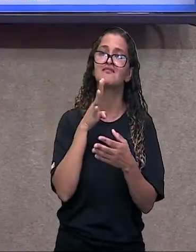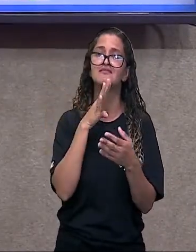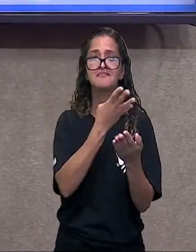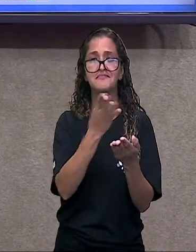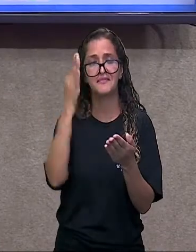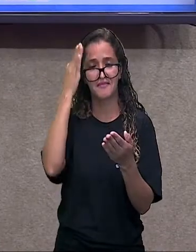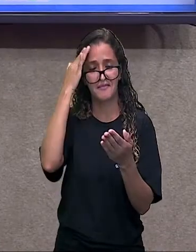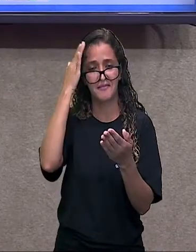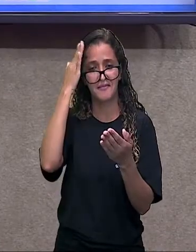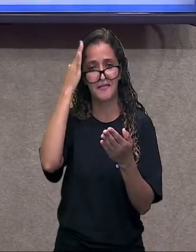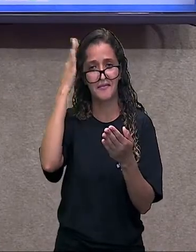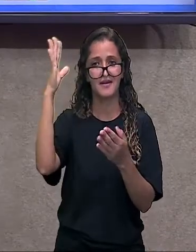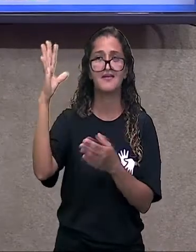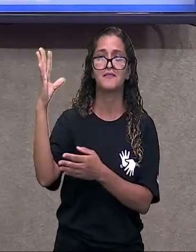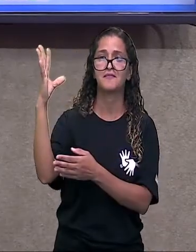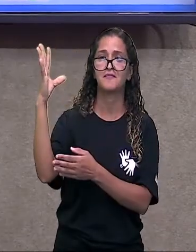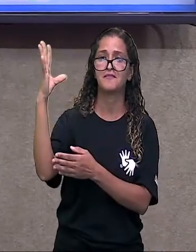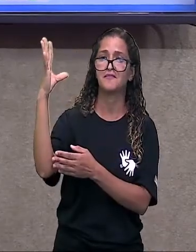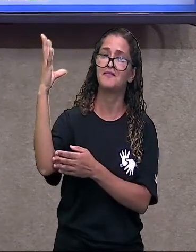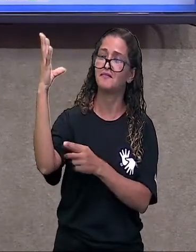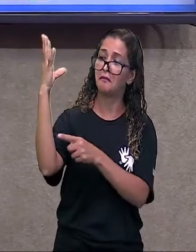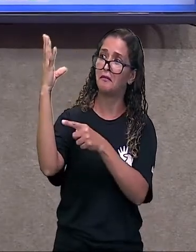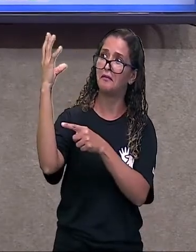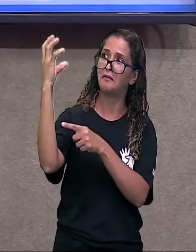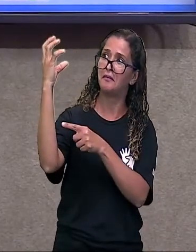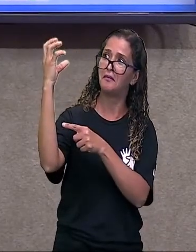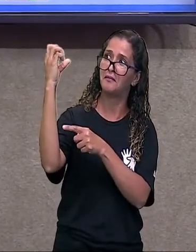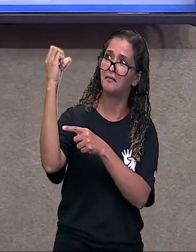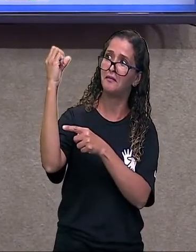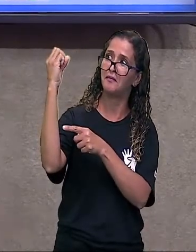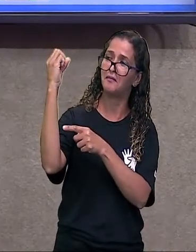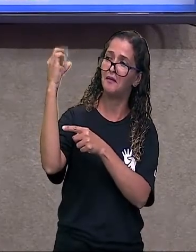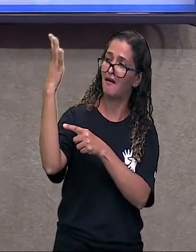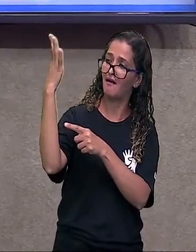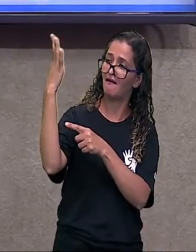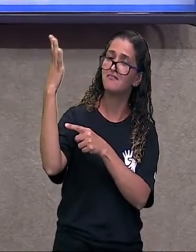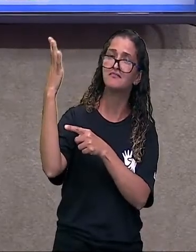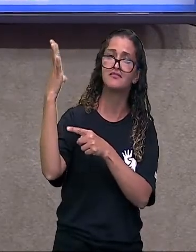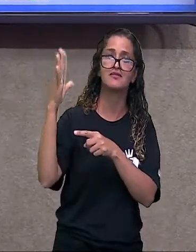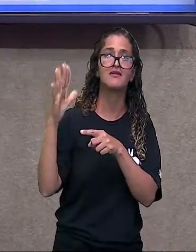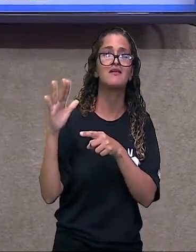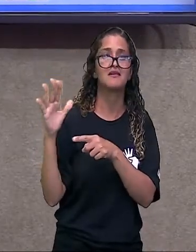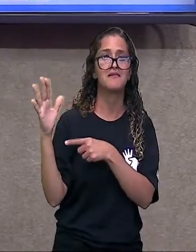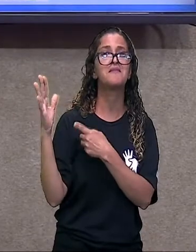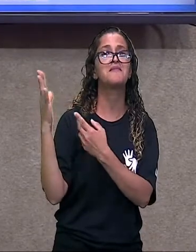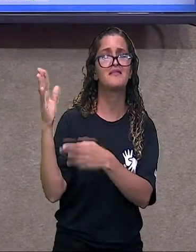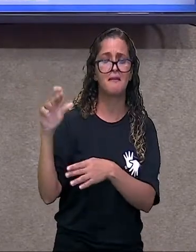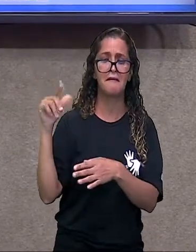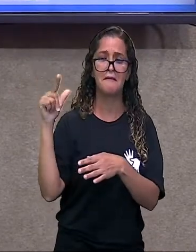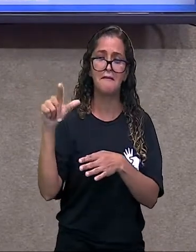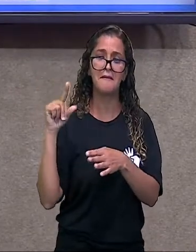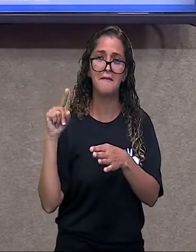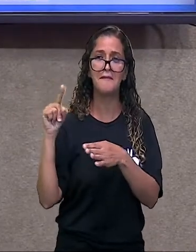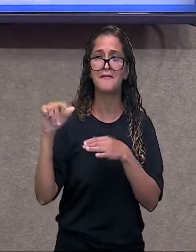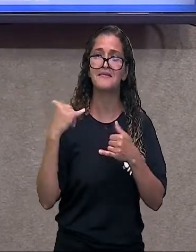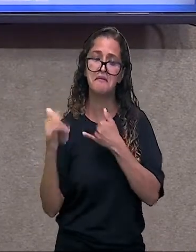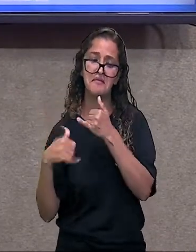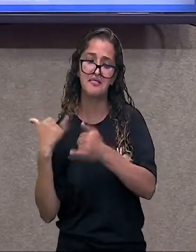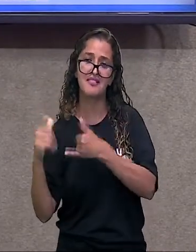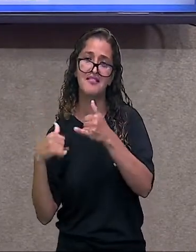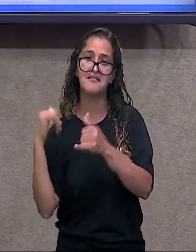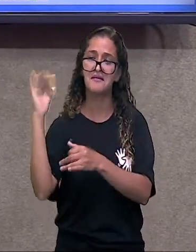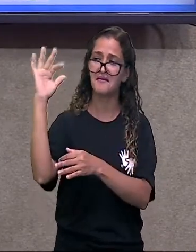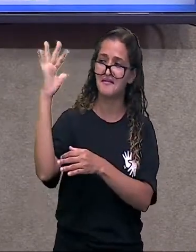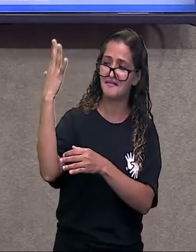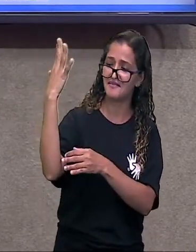fecha ali as folhinhas e você encosta de novo, ela abre. Então, às vezes a gente ficava ali, né? Horas encostando ali naquela